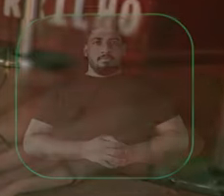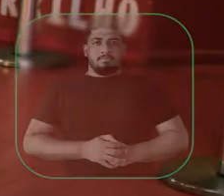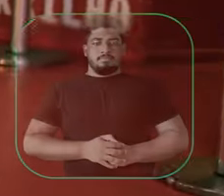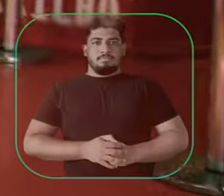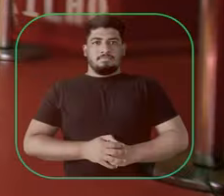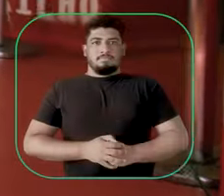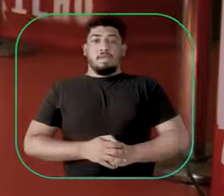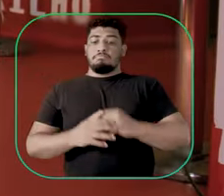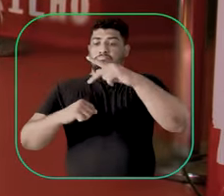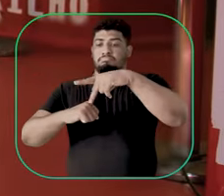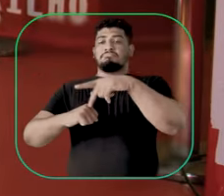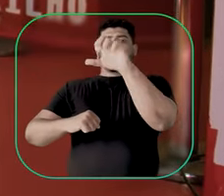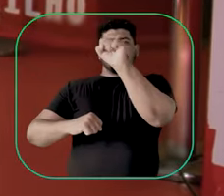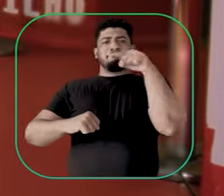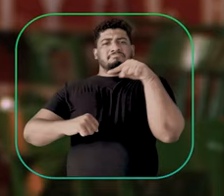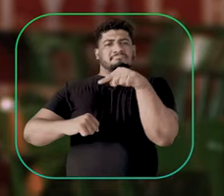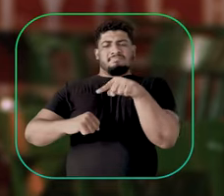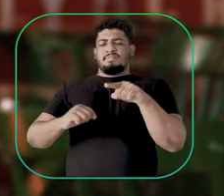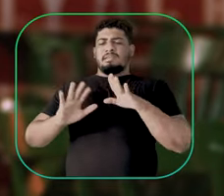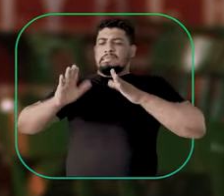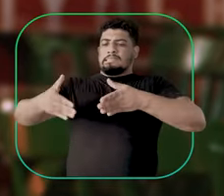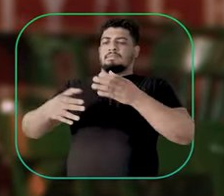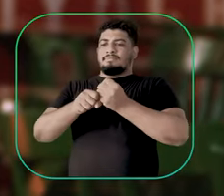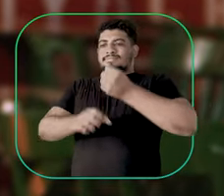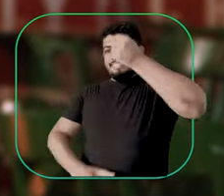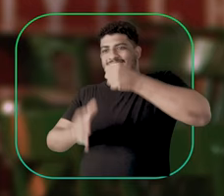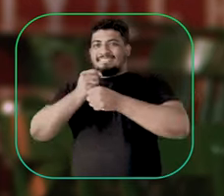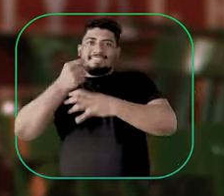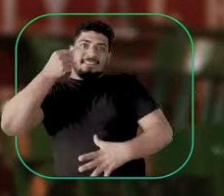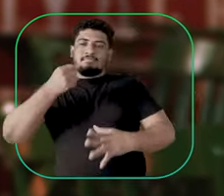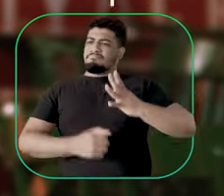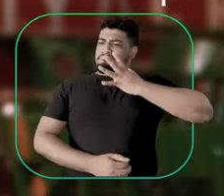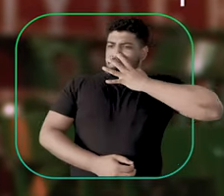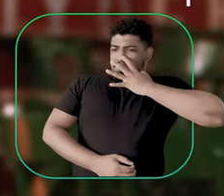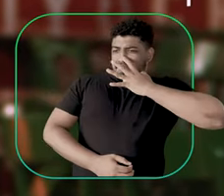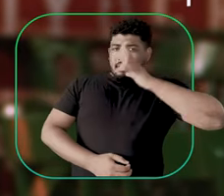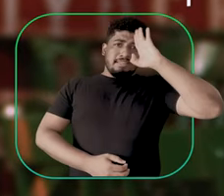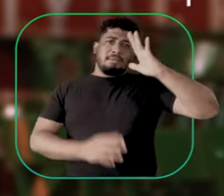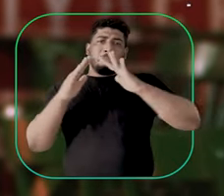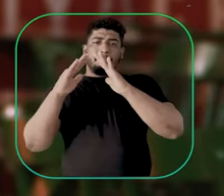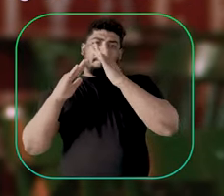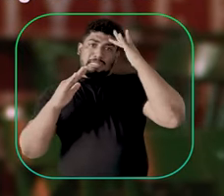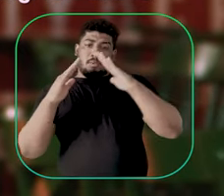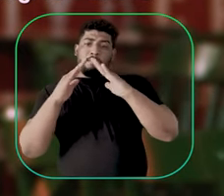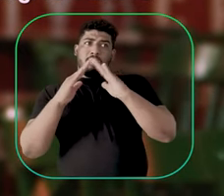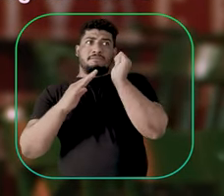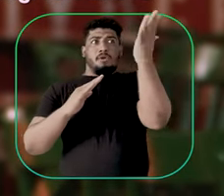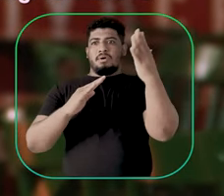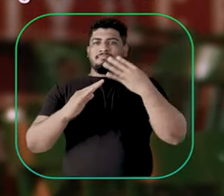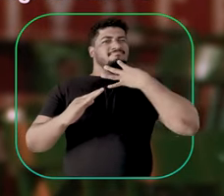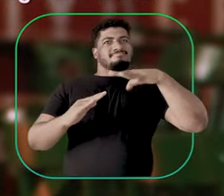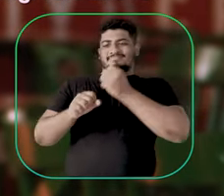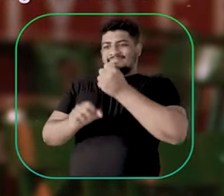A especialização em frevo é muito atraente para quem é de fora, para quem realmente não conhece o frevo,